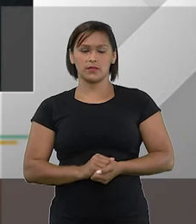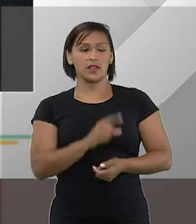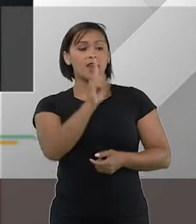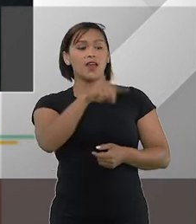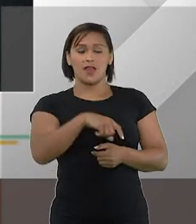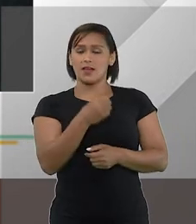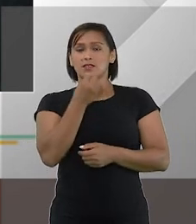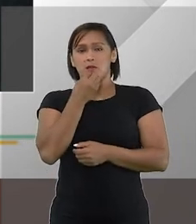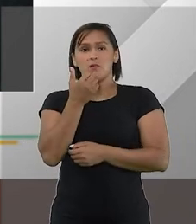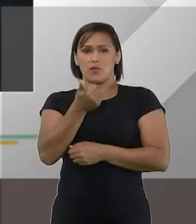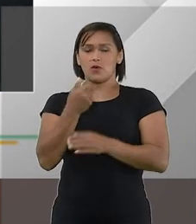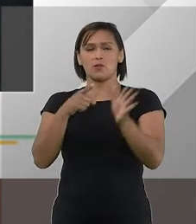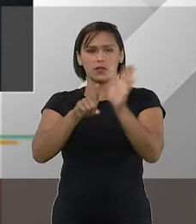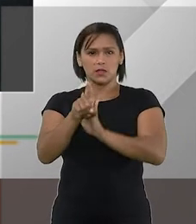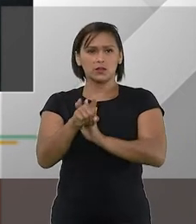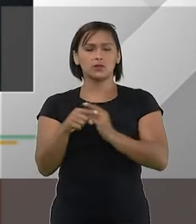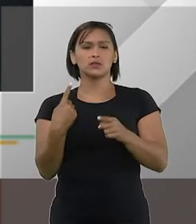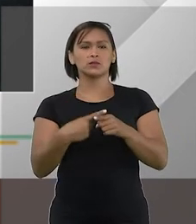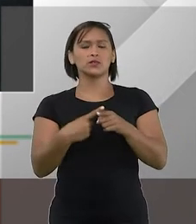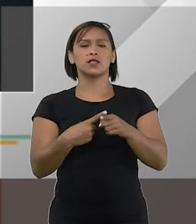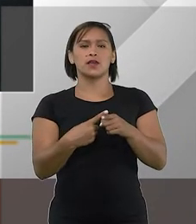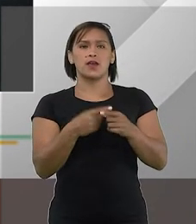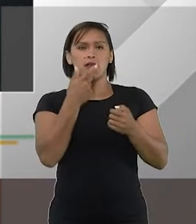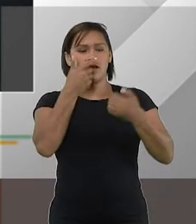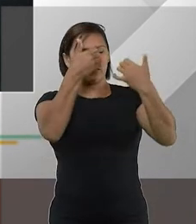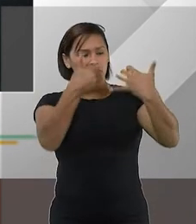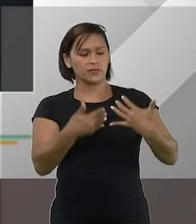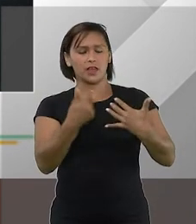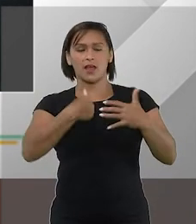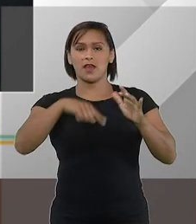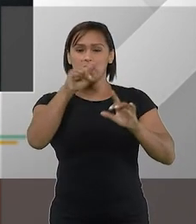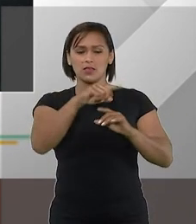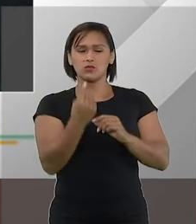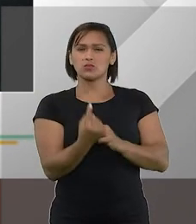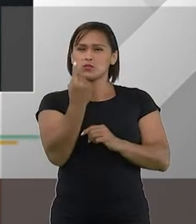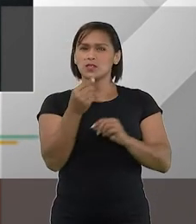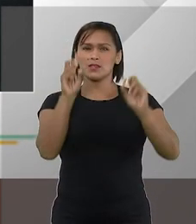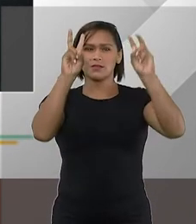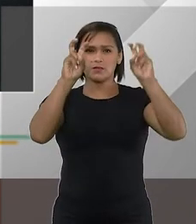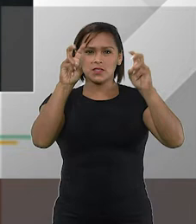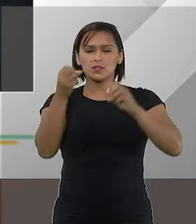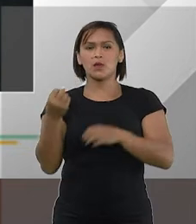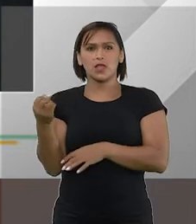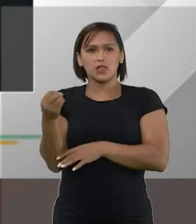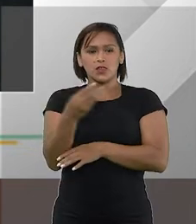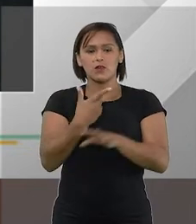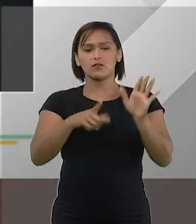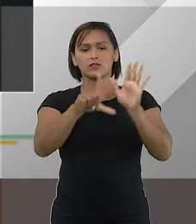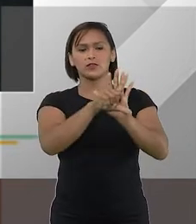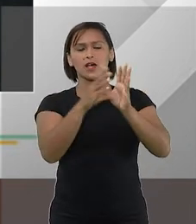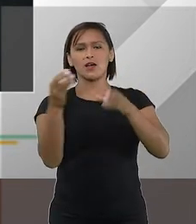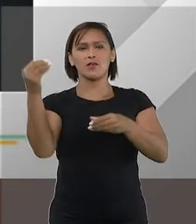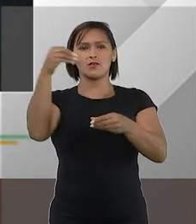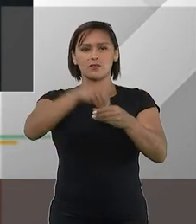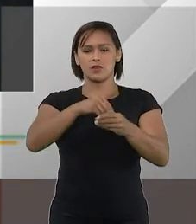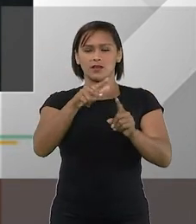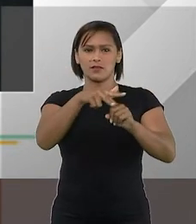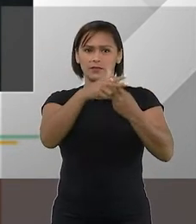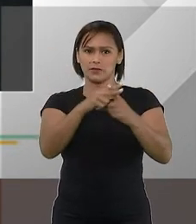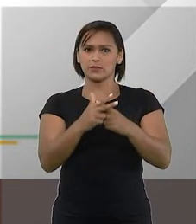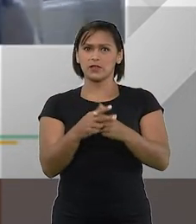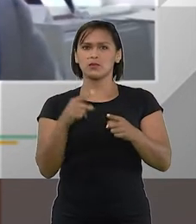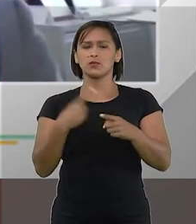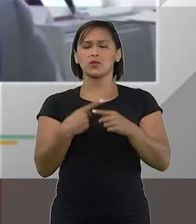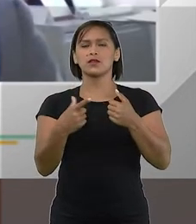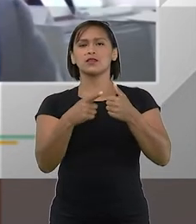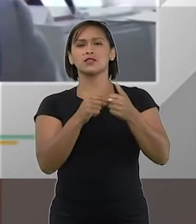Esse é um excelente ponto, Fátima. Eu reputo essa como uma das principais novidades trazidas pela reforma.